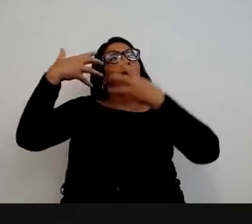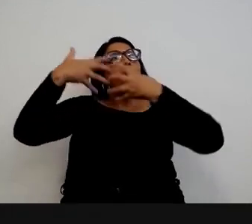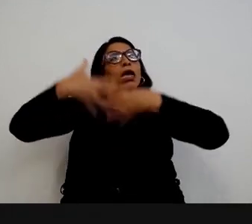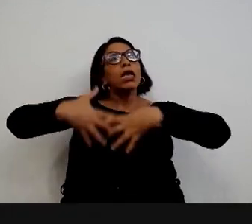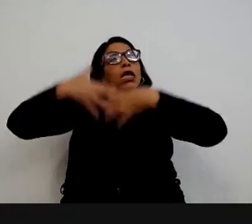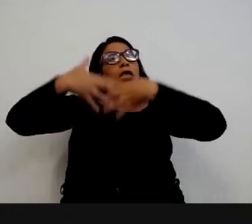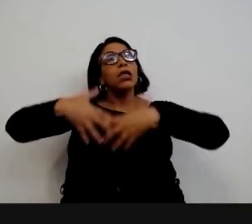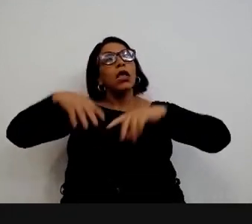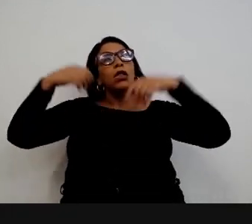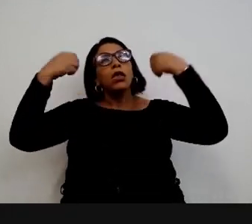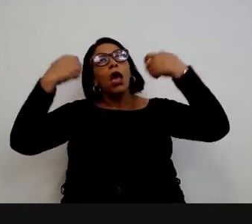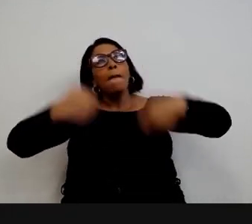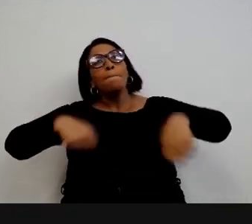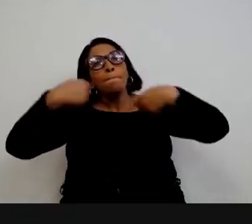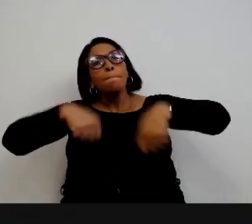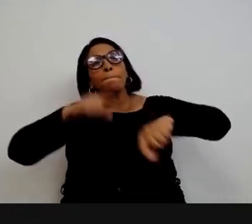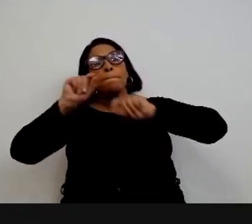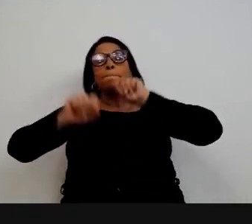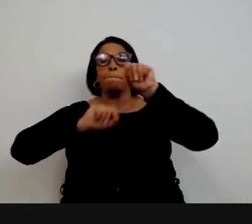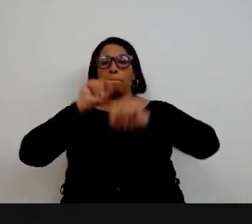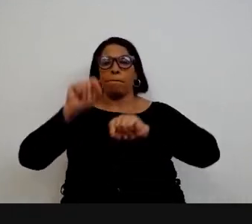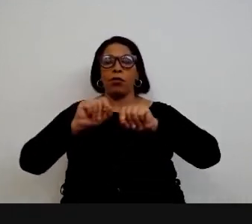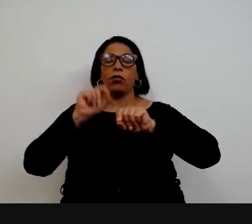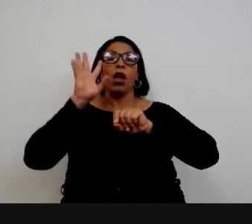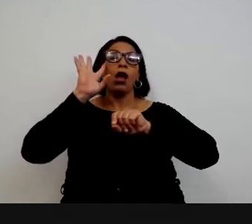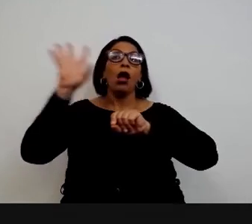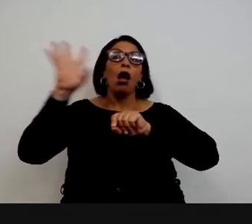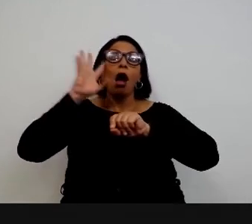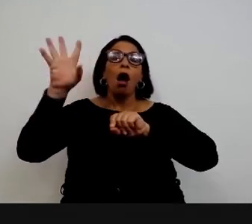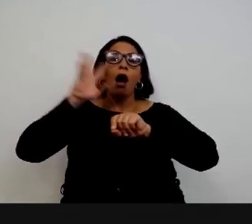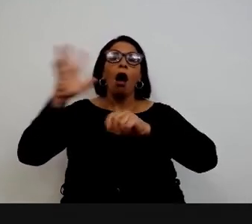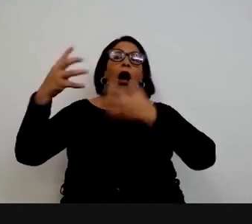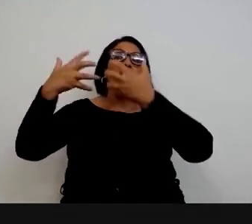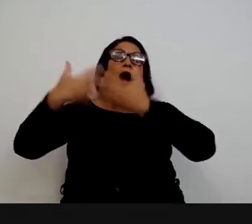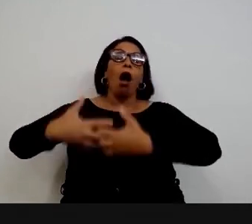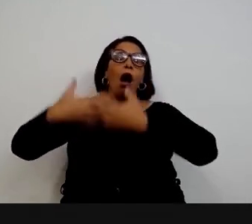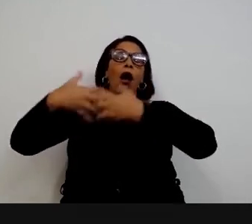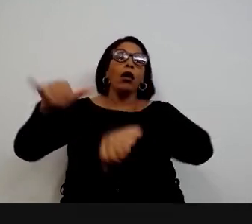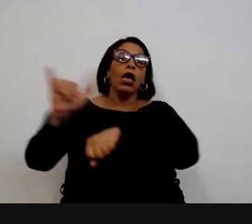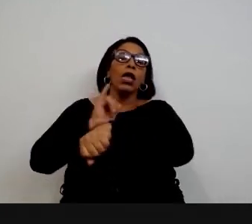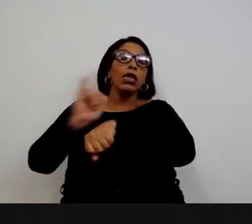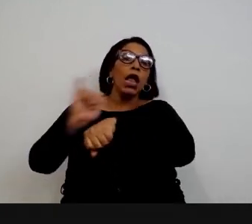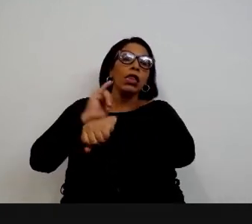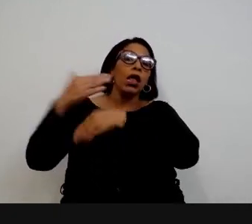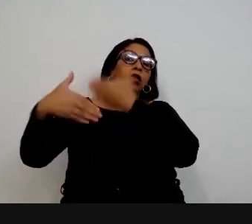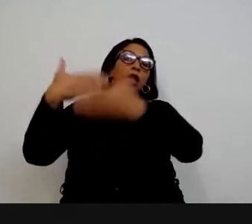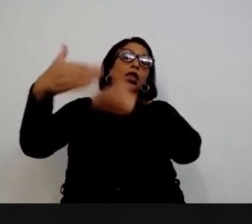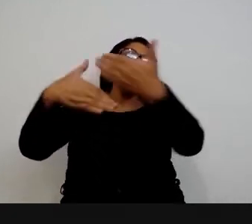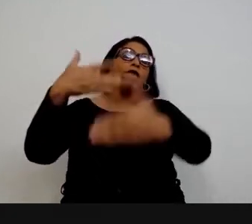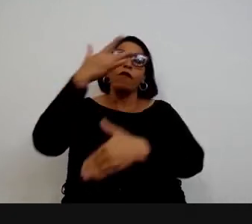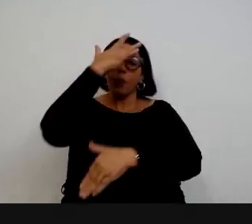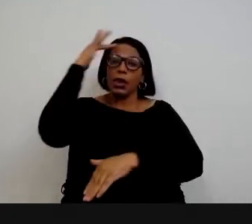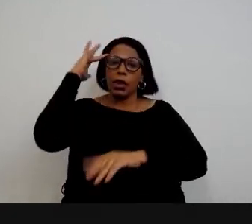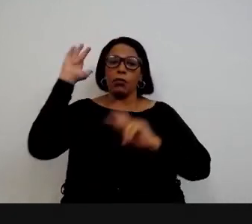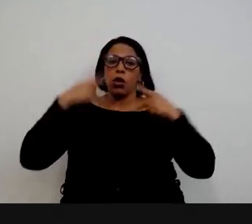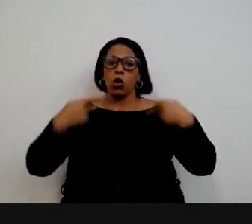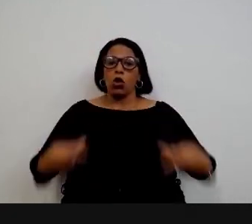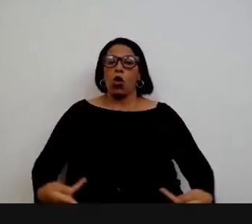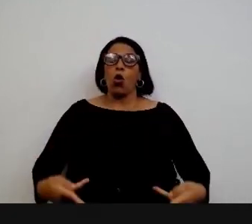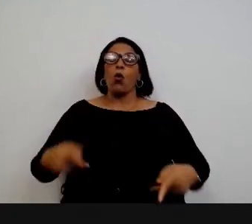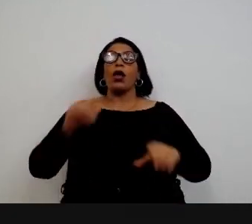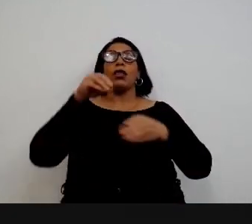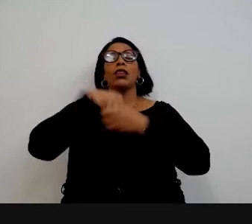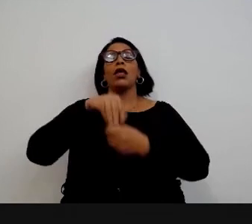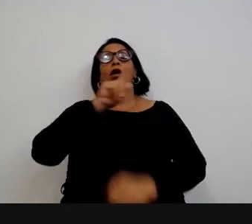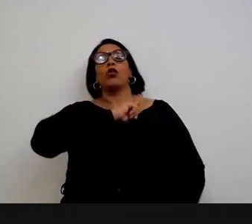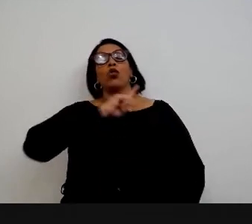essa necessidade de reflexão estratégica a respeito do desenvolvimento de pessoas no